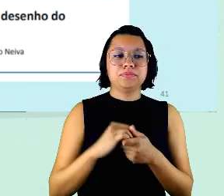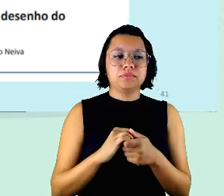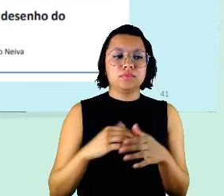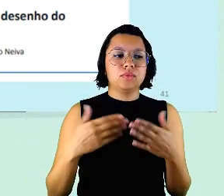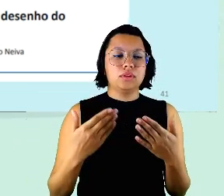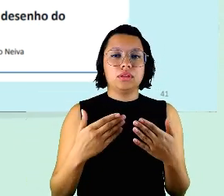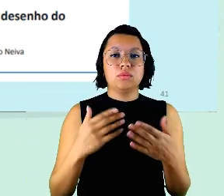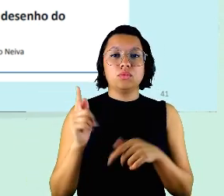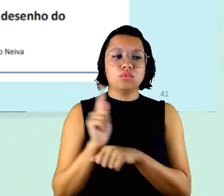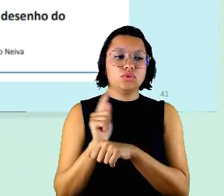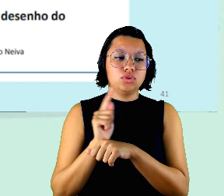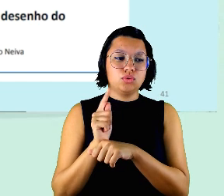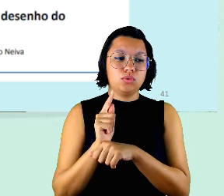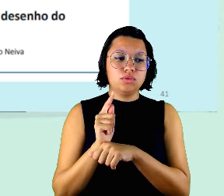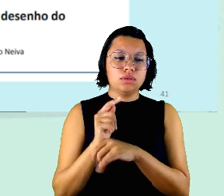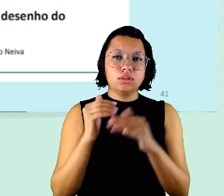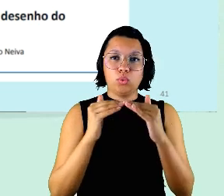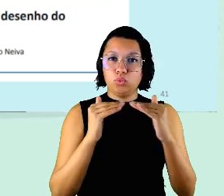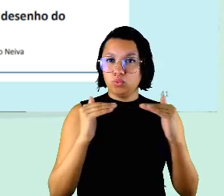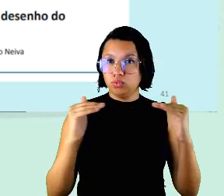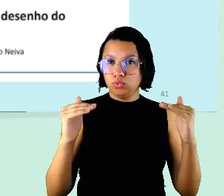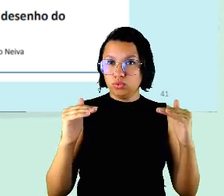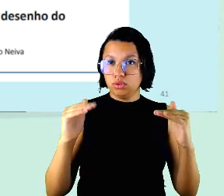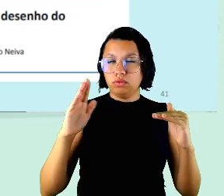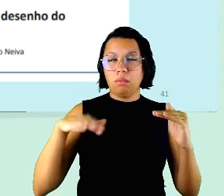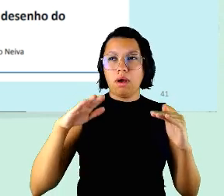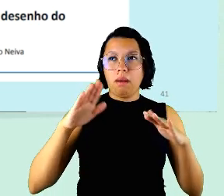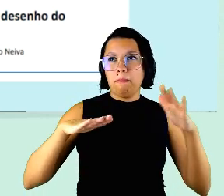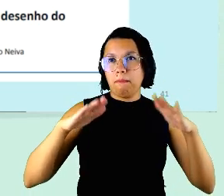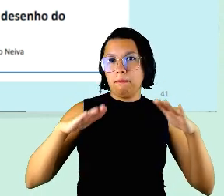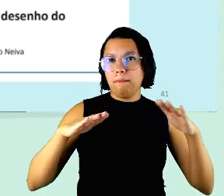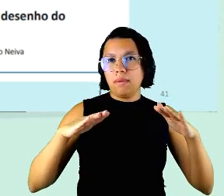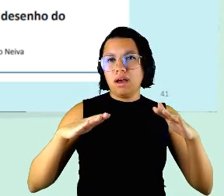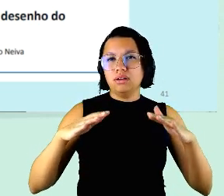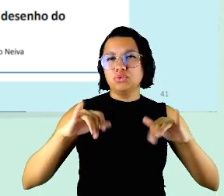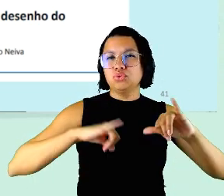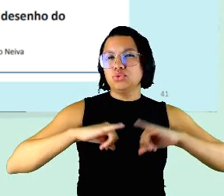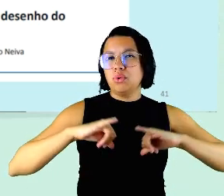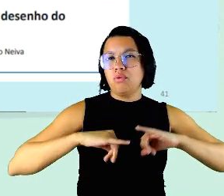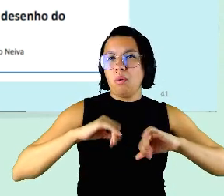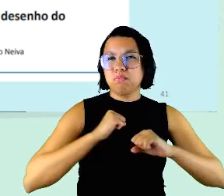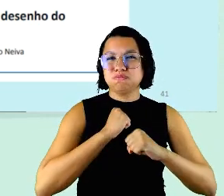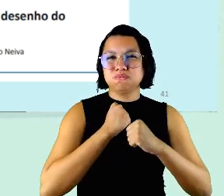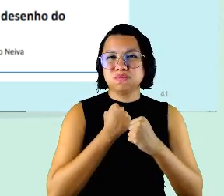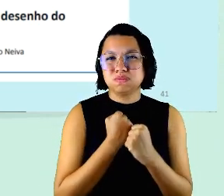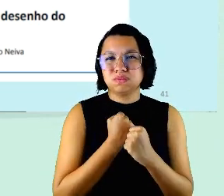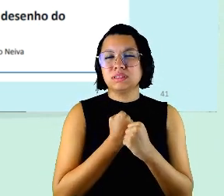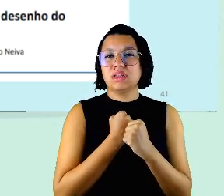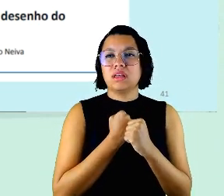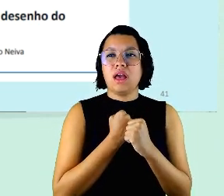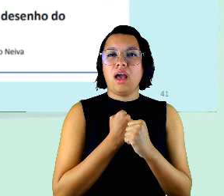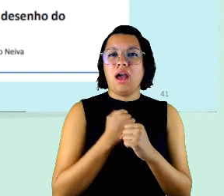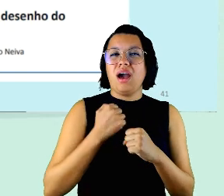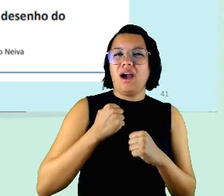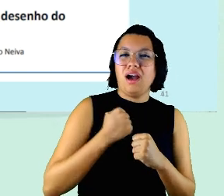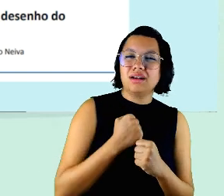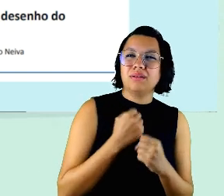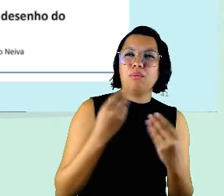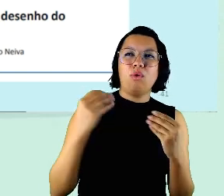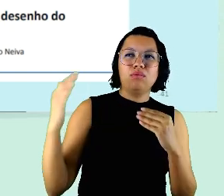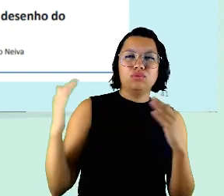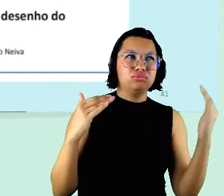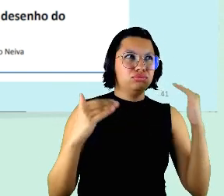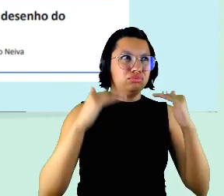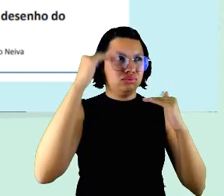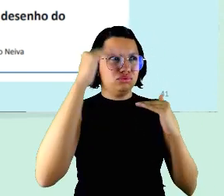gestores que estão no nível mais intermediário sofrendo pressões e sobrecarga de todos os lados então isso precisa ser